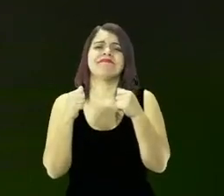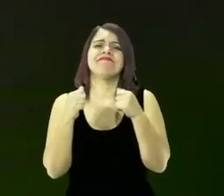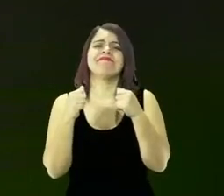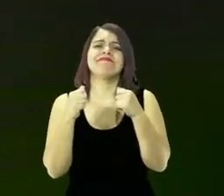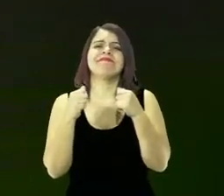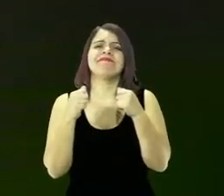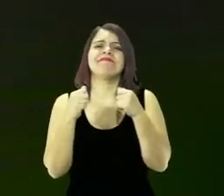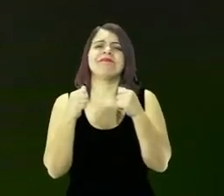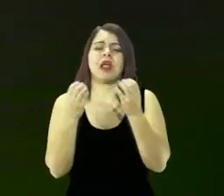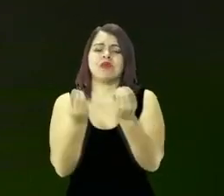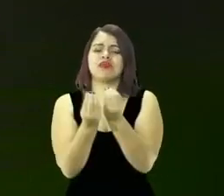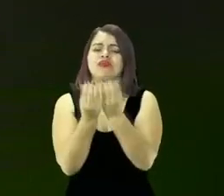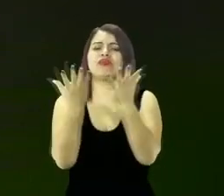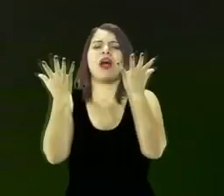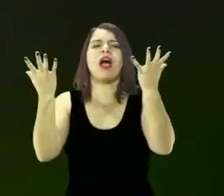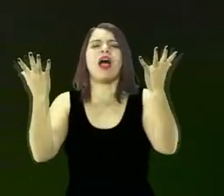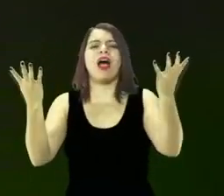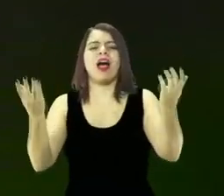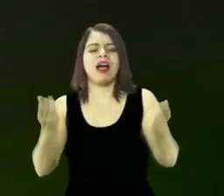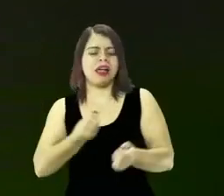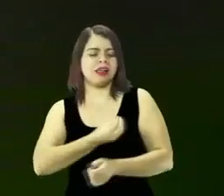deste milagre na minha vida